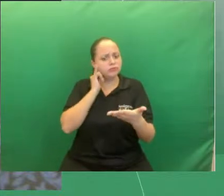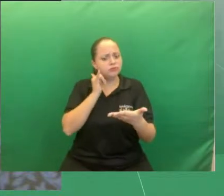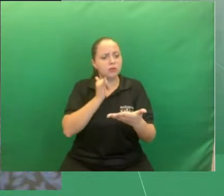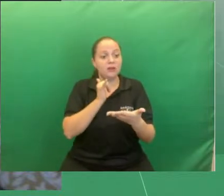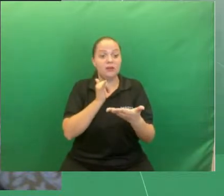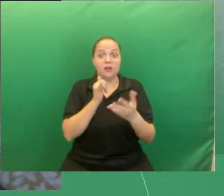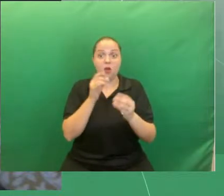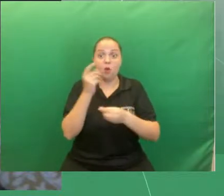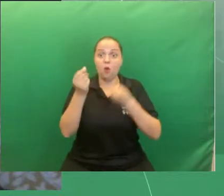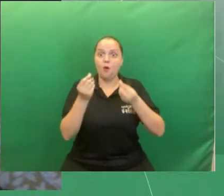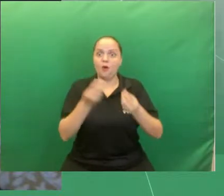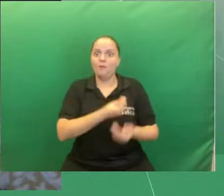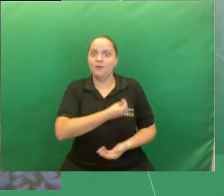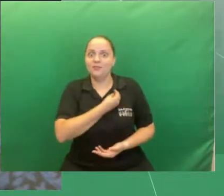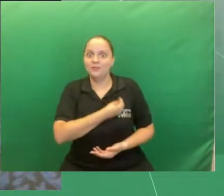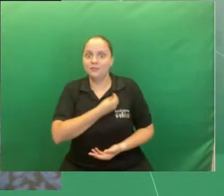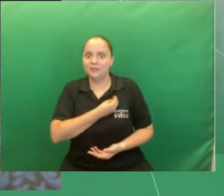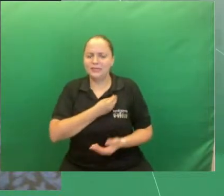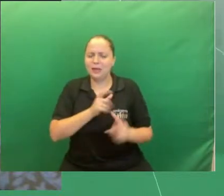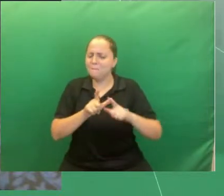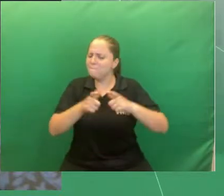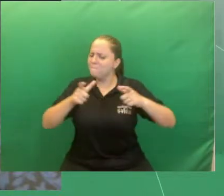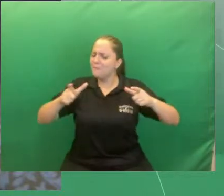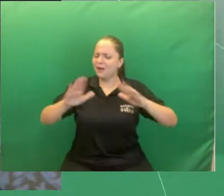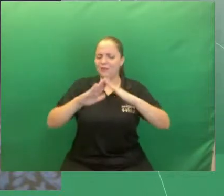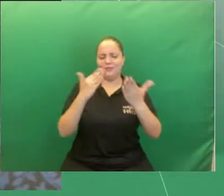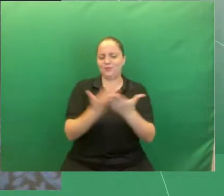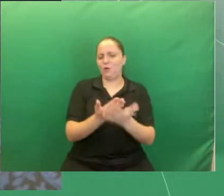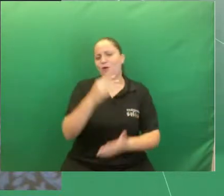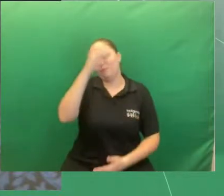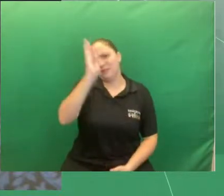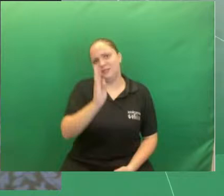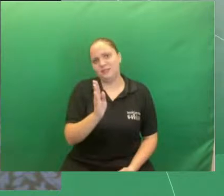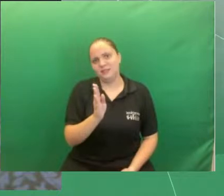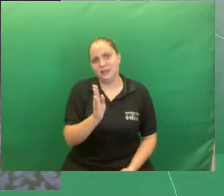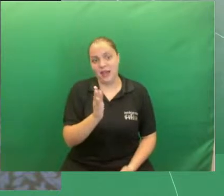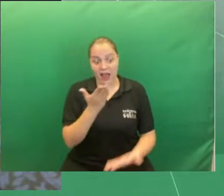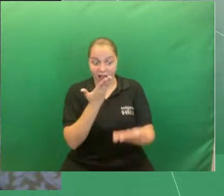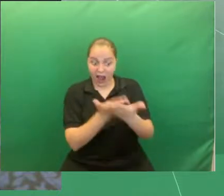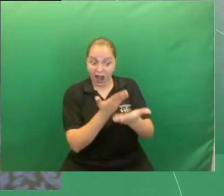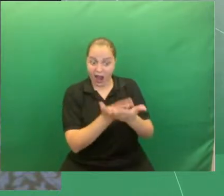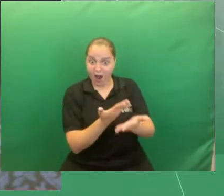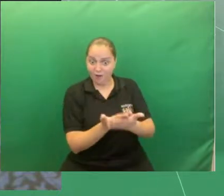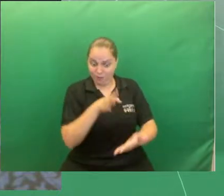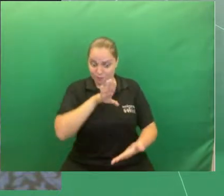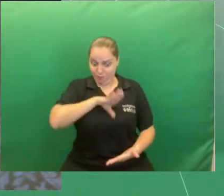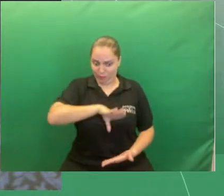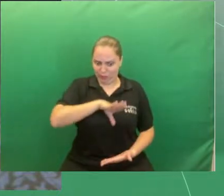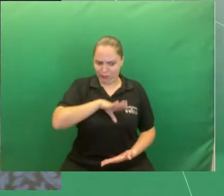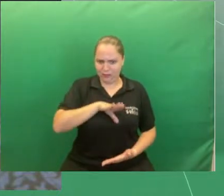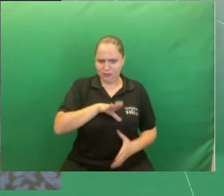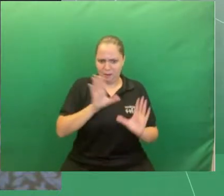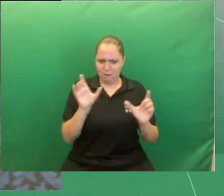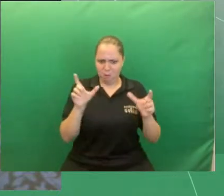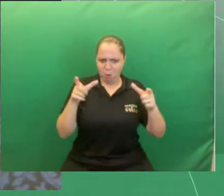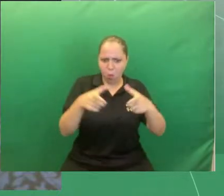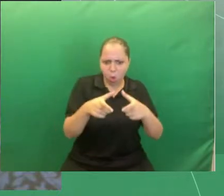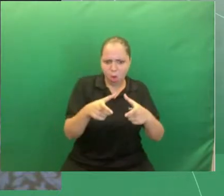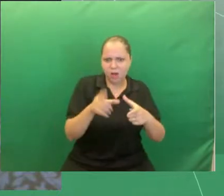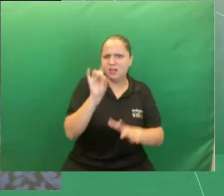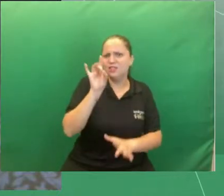existente na maioria das escolas brasileiras, onde as aulas de língua portuguesa se restringem ao ensino